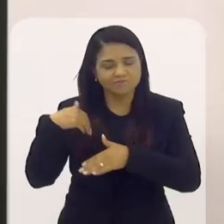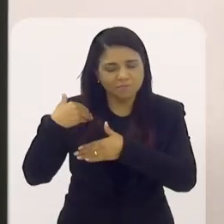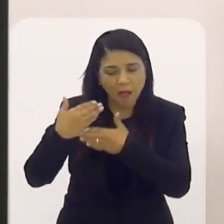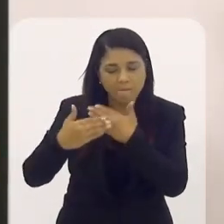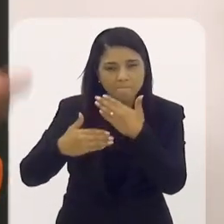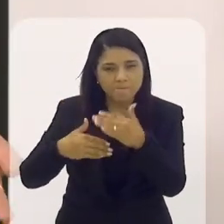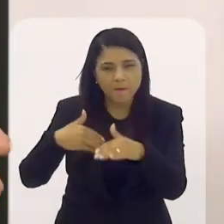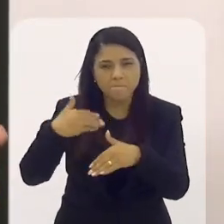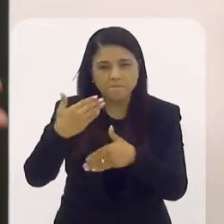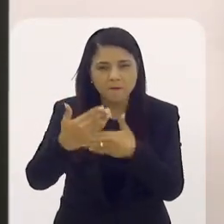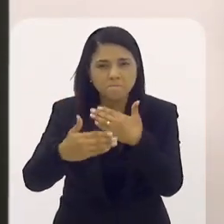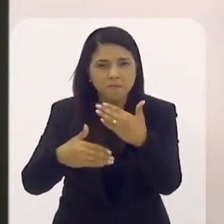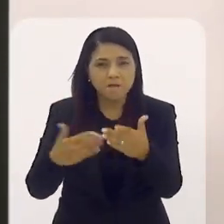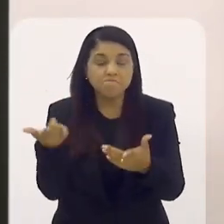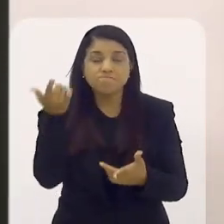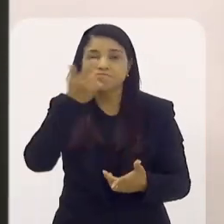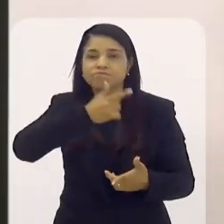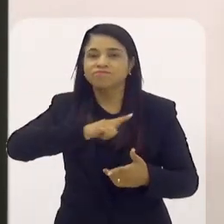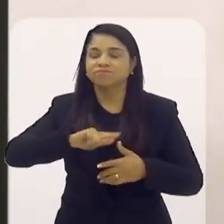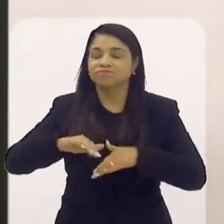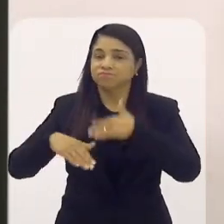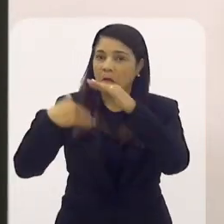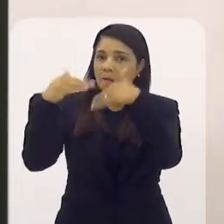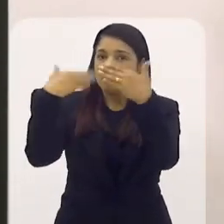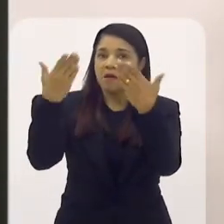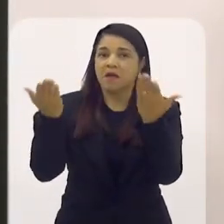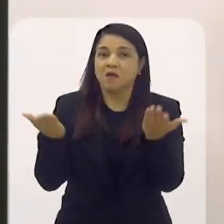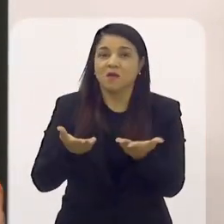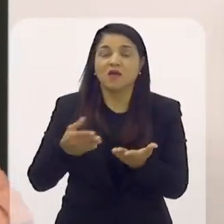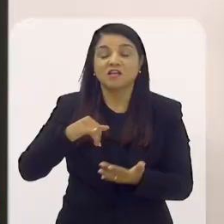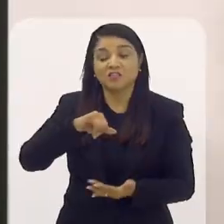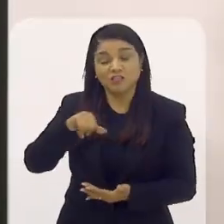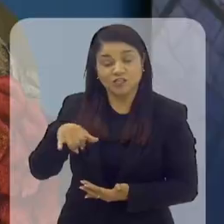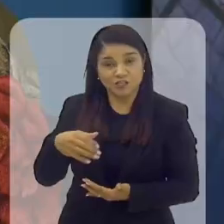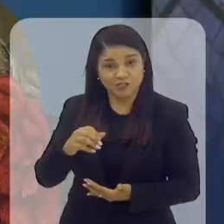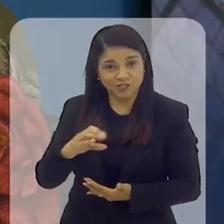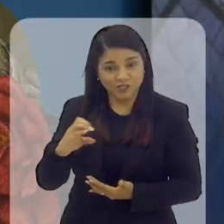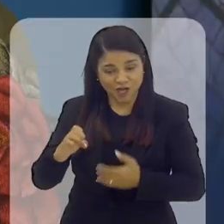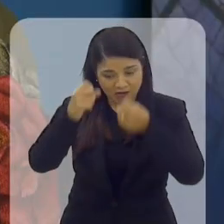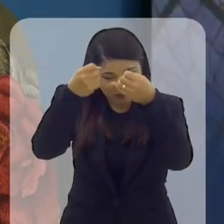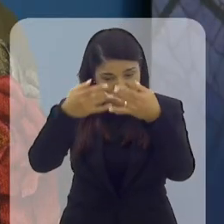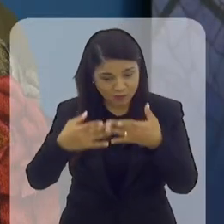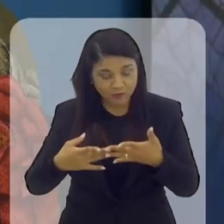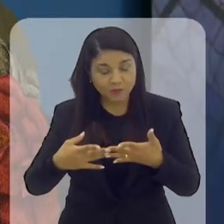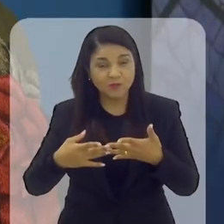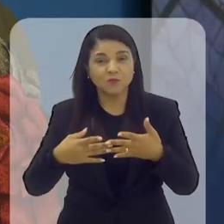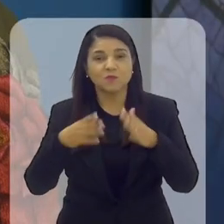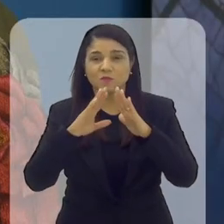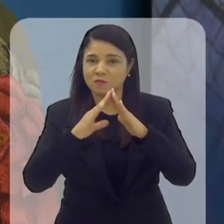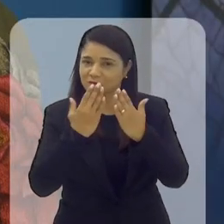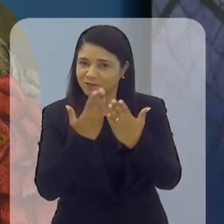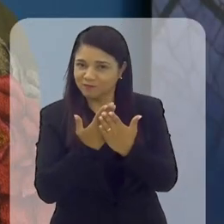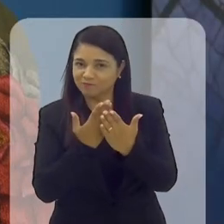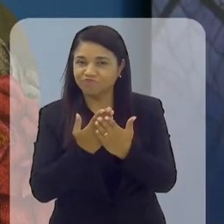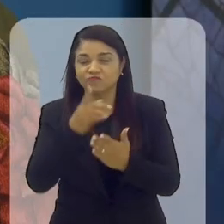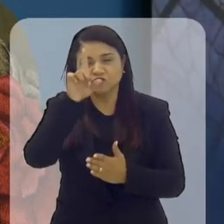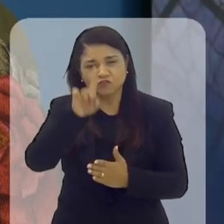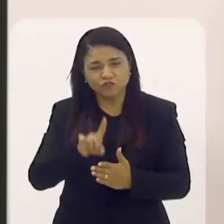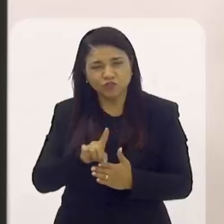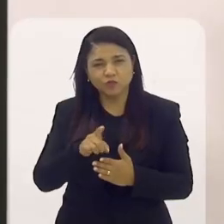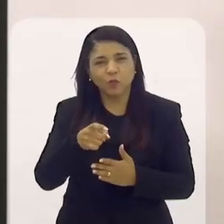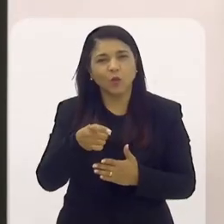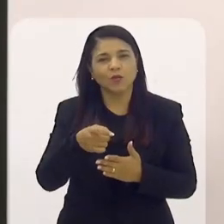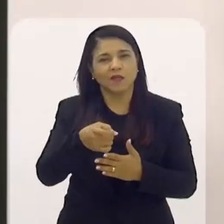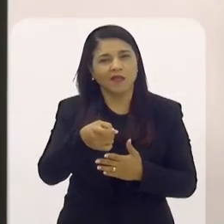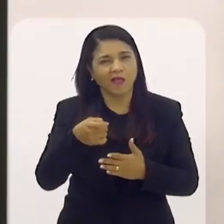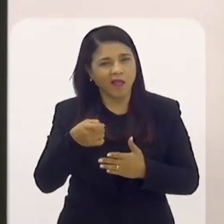ali, degrau por degrau, até chegarmos ao que é hoje. A Jaque Alicerçou muito bem, a escola, e os diretores que